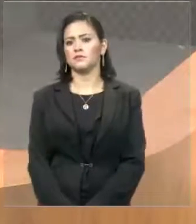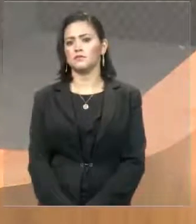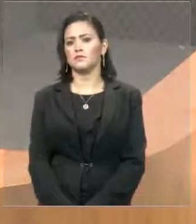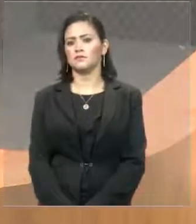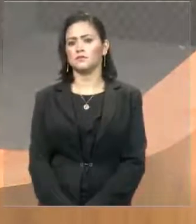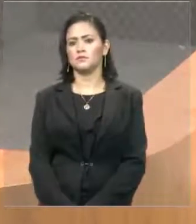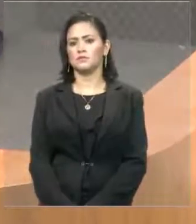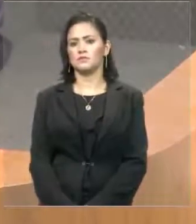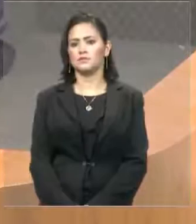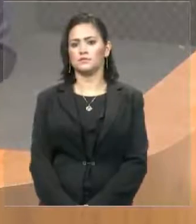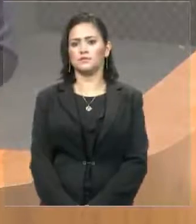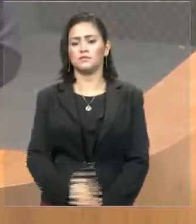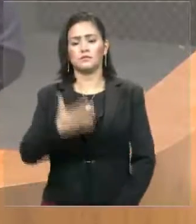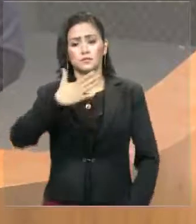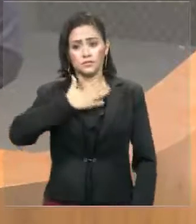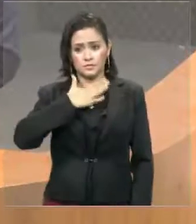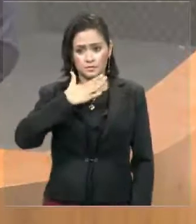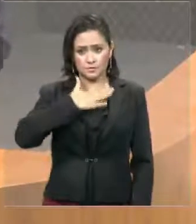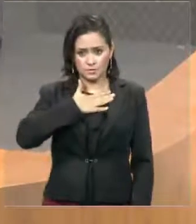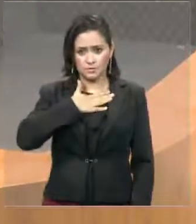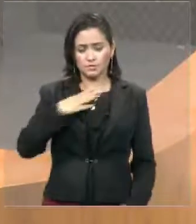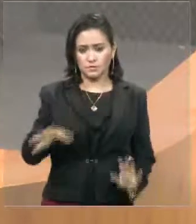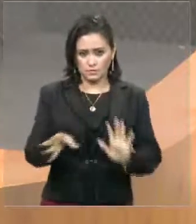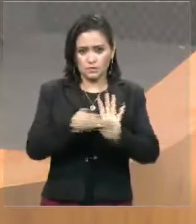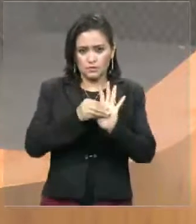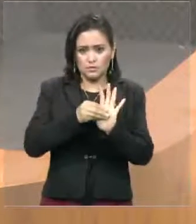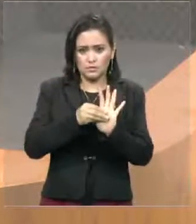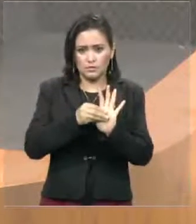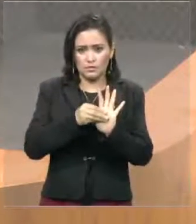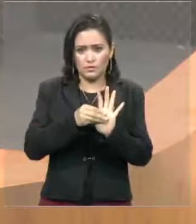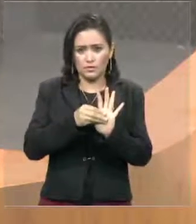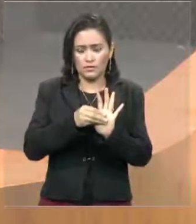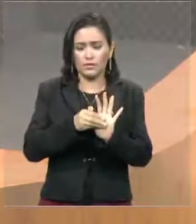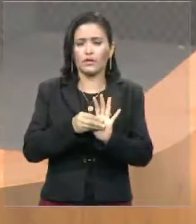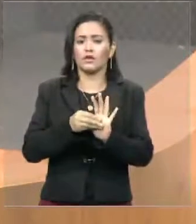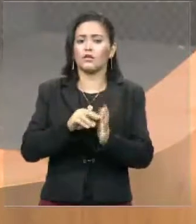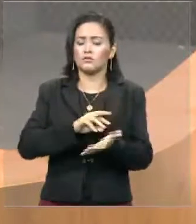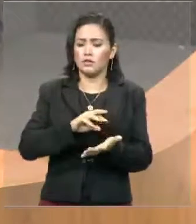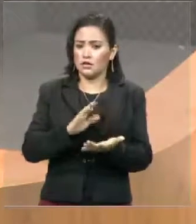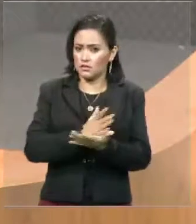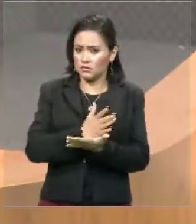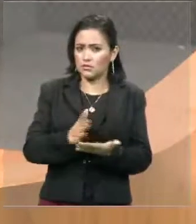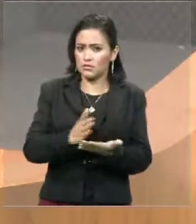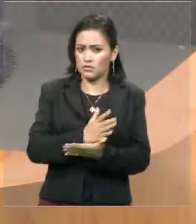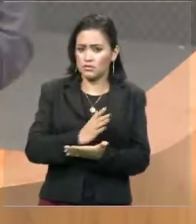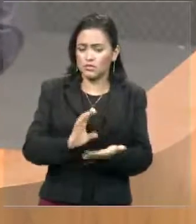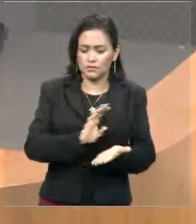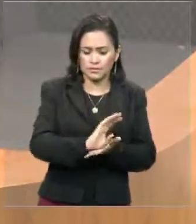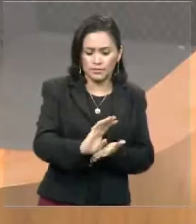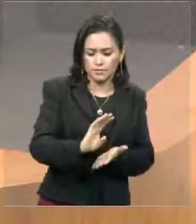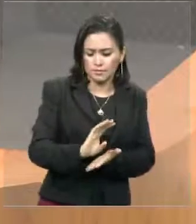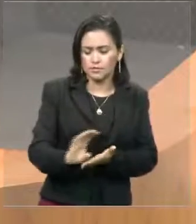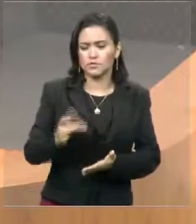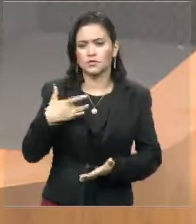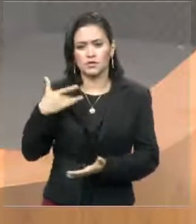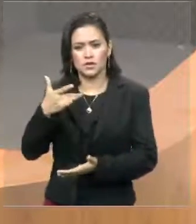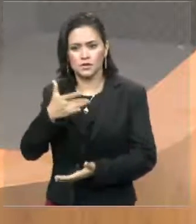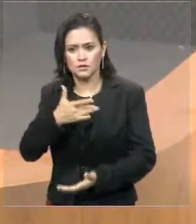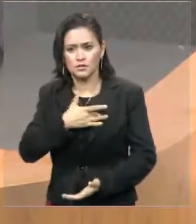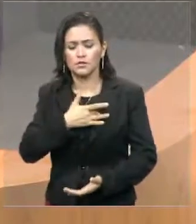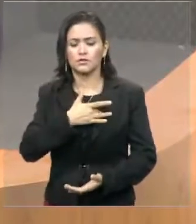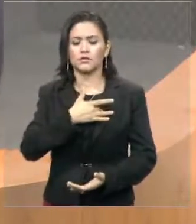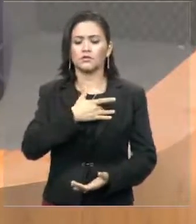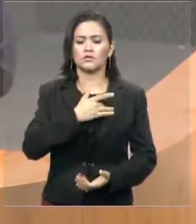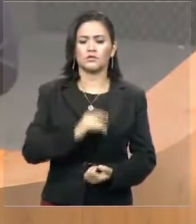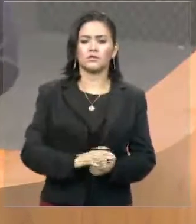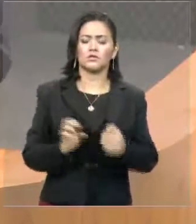As minhas emendas parlamentares muitas delas para a área de saúde, para